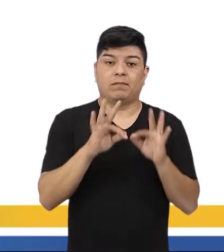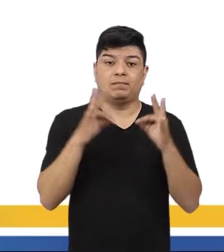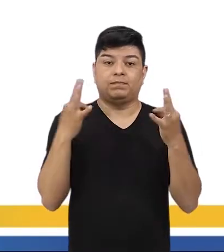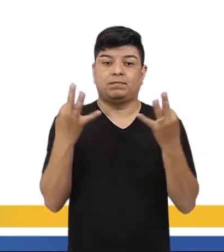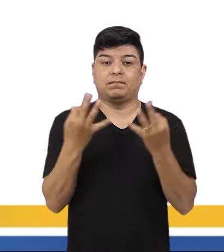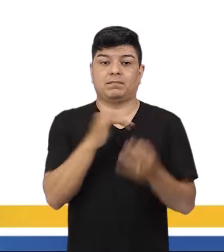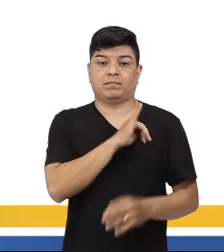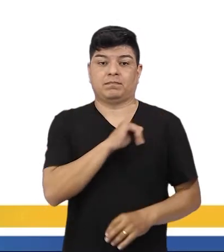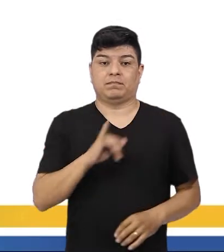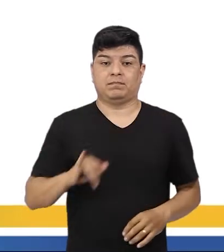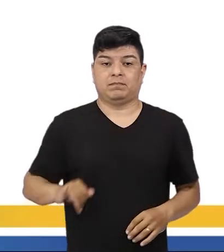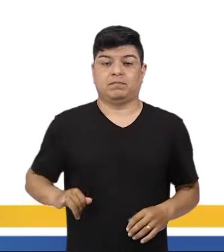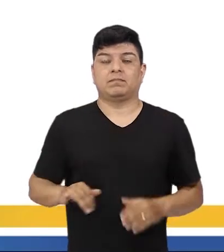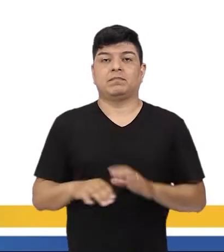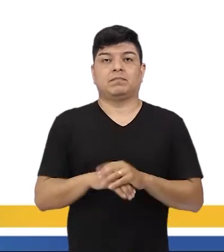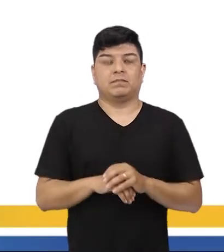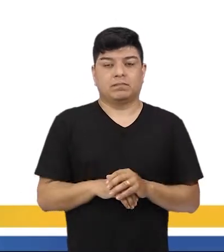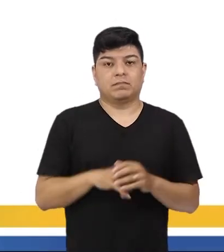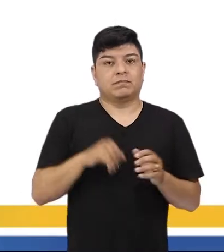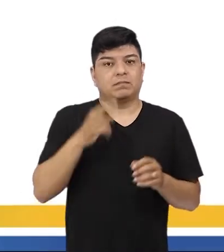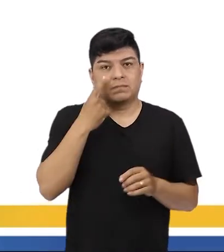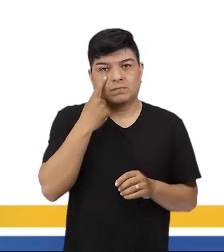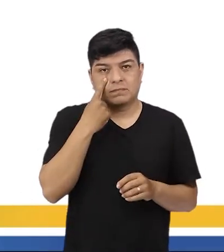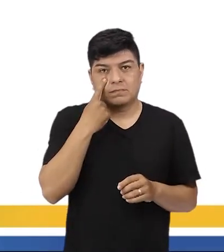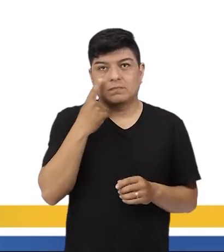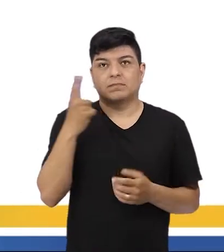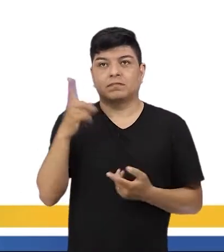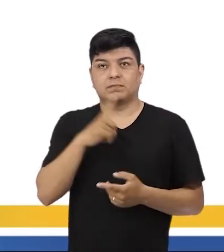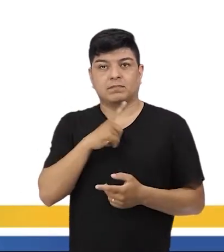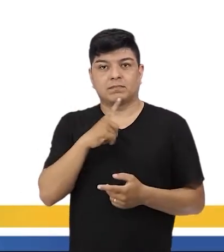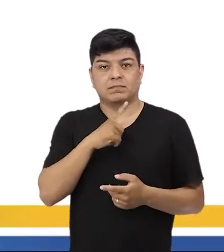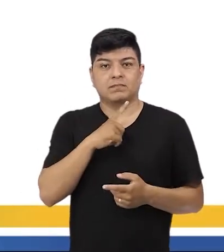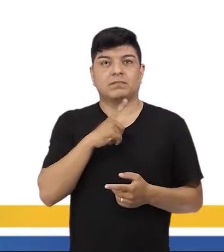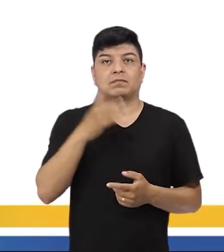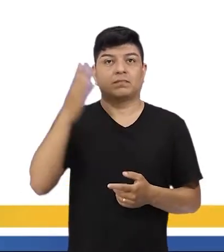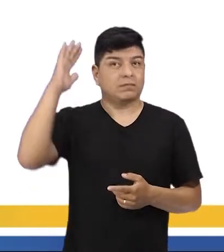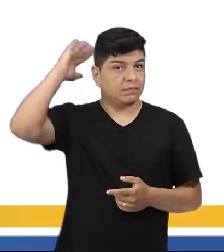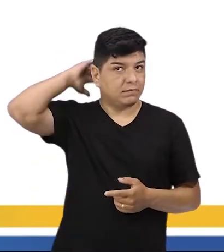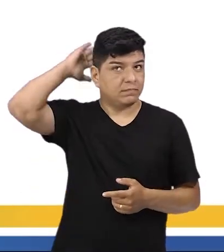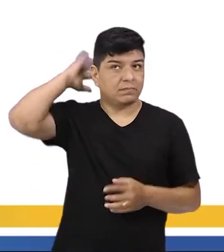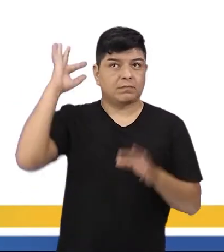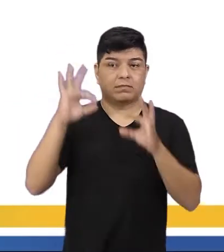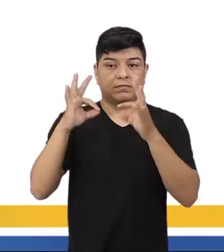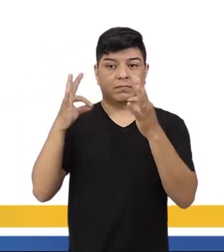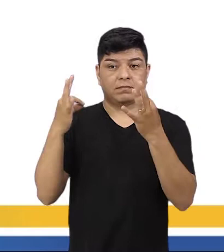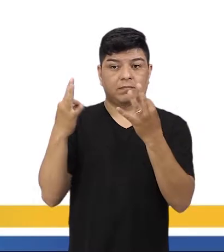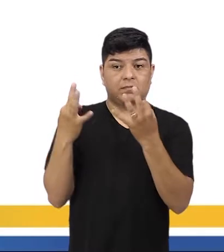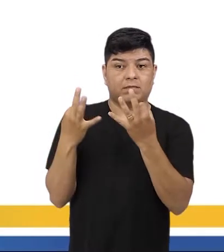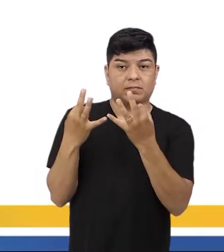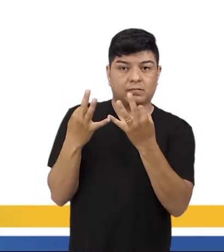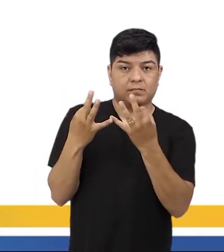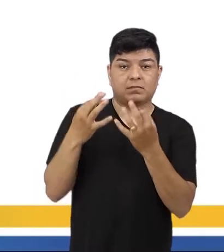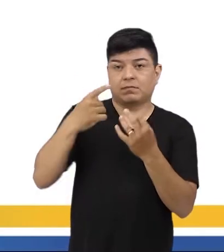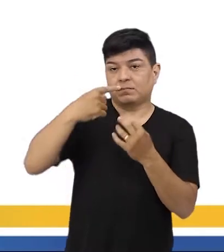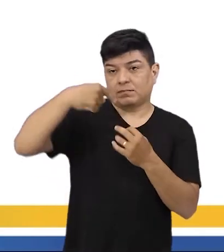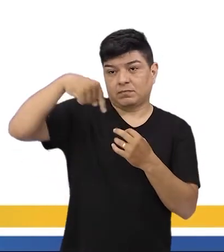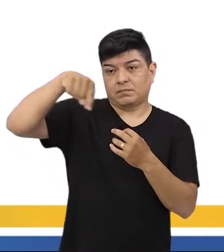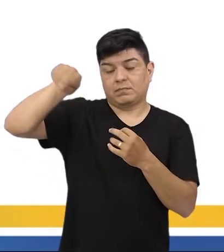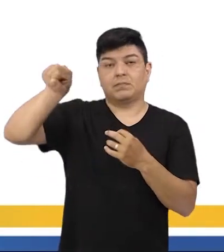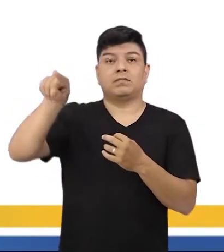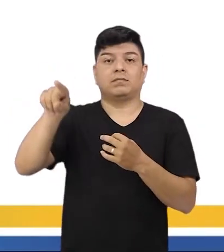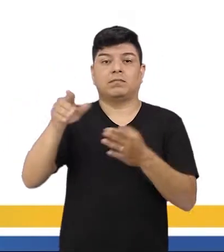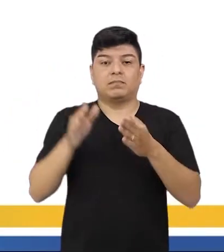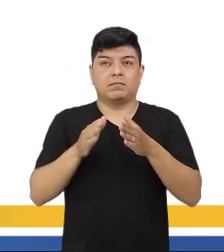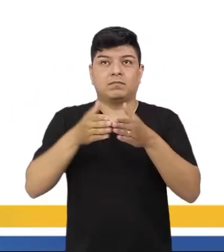família imperial, né? Se vocês prestarem atenção, a gente tem aí lá no fundo uma família, né? Que está indo embora,